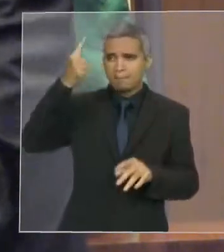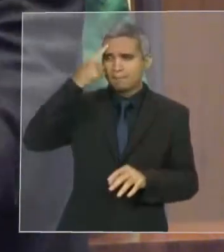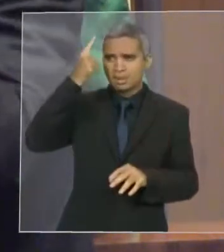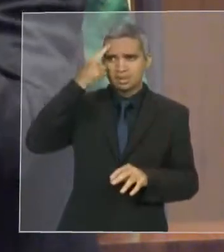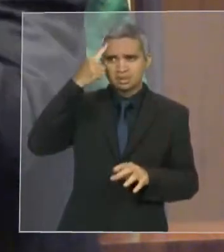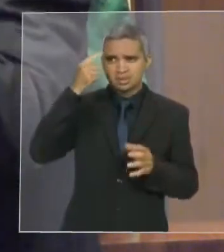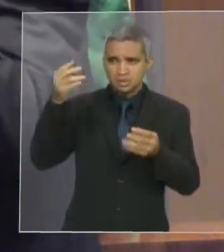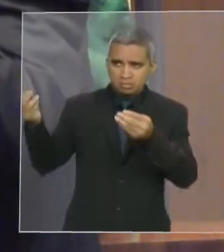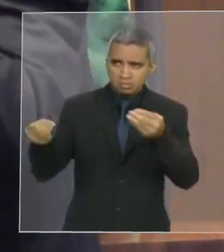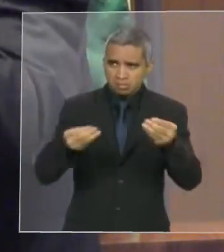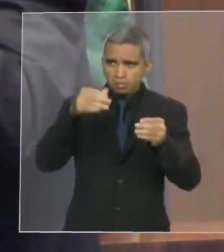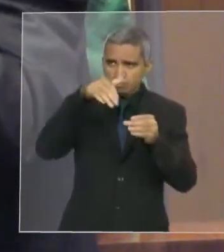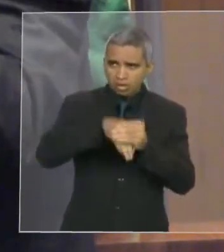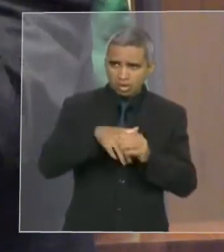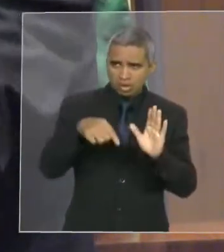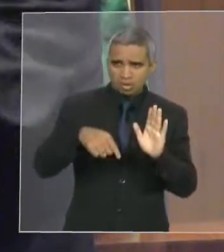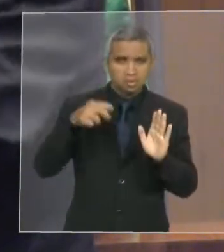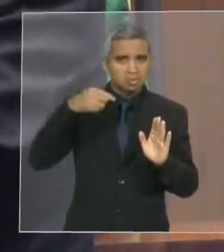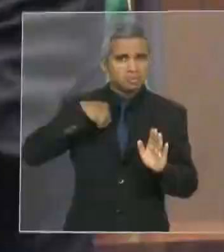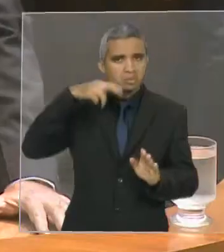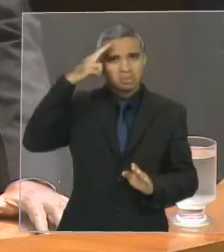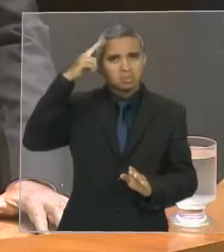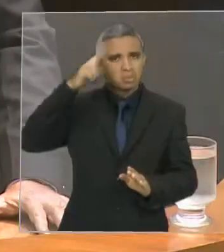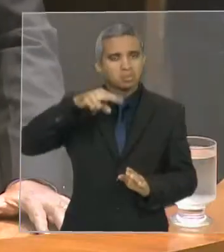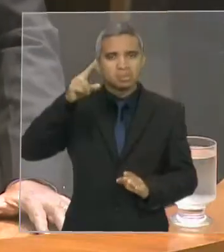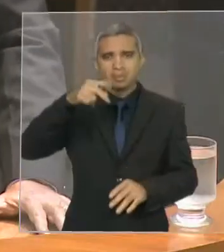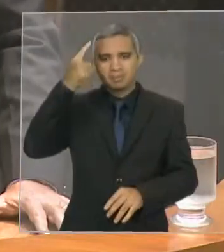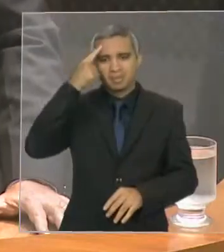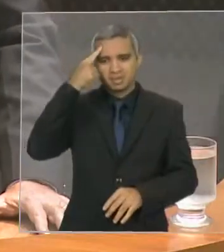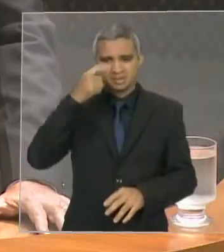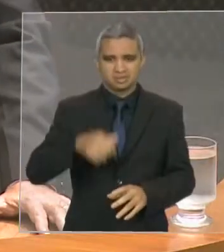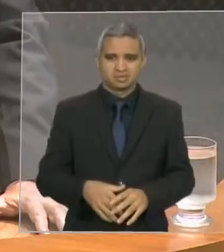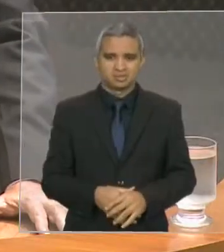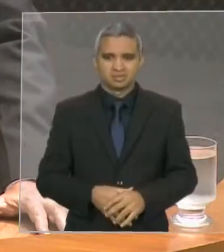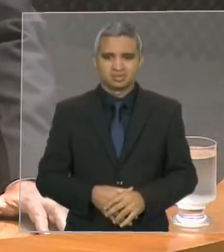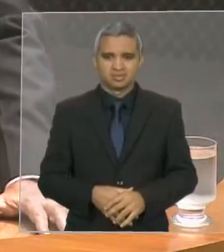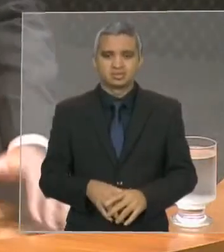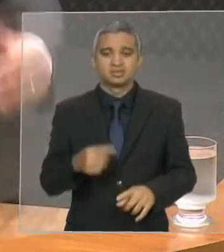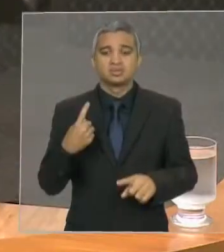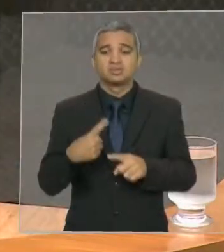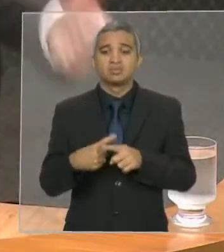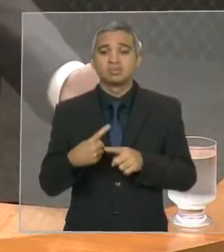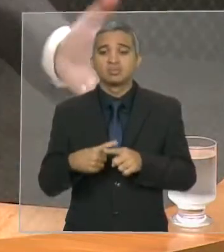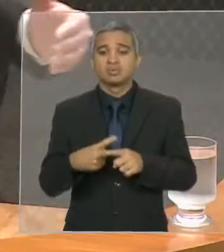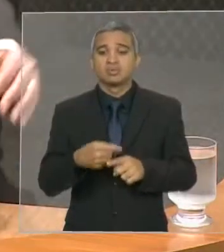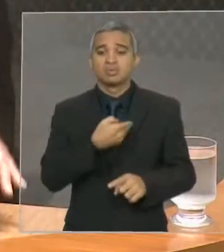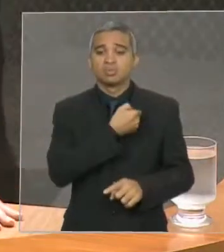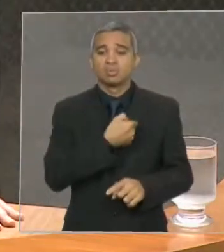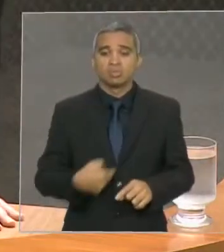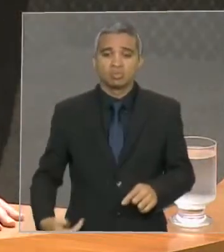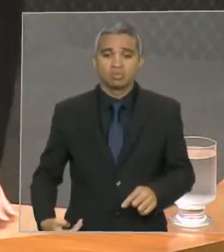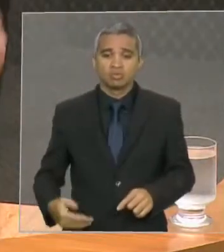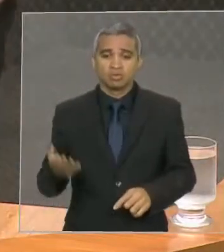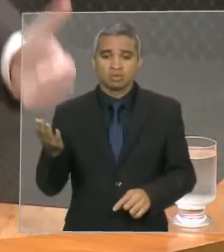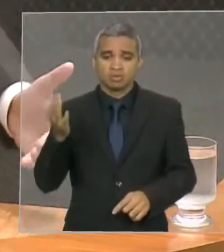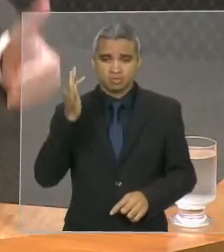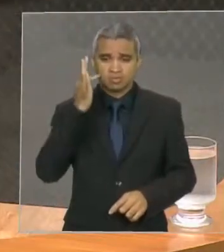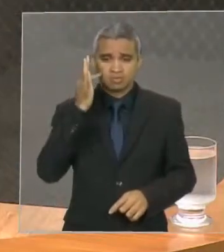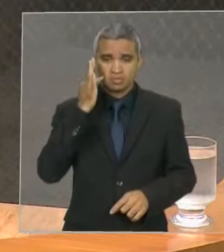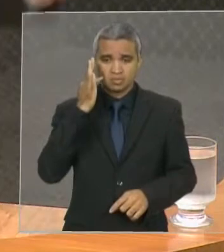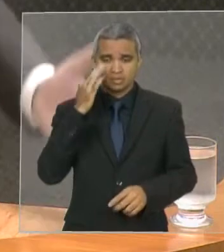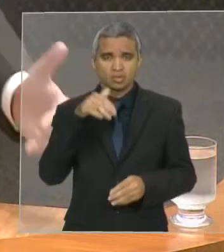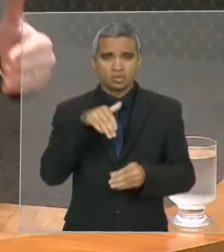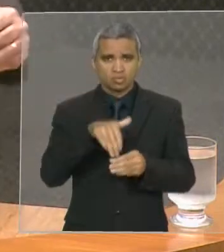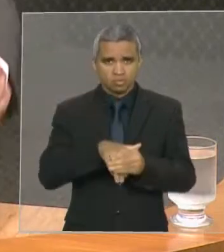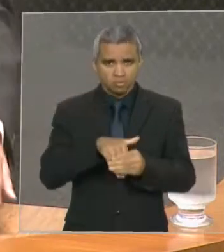votação, jamais. Jamais. Porque o atual governo foi eleito